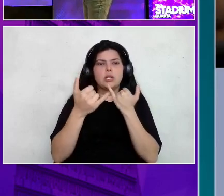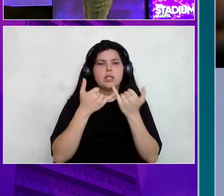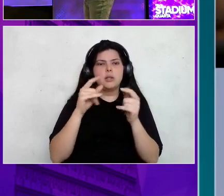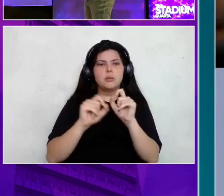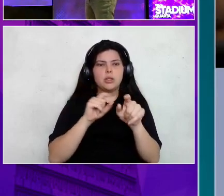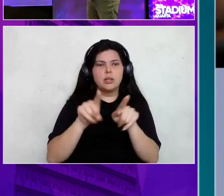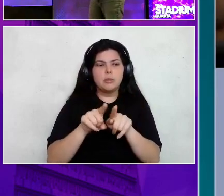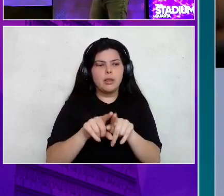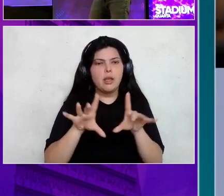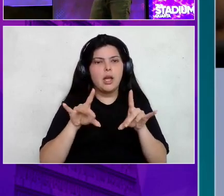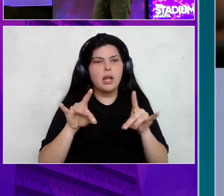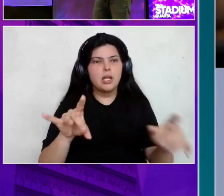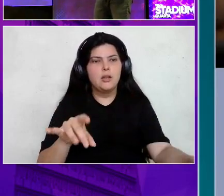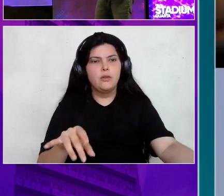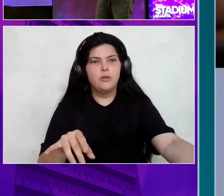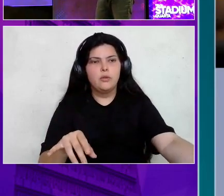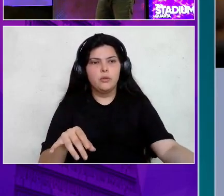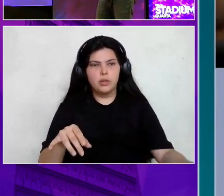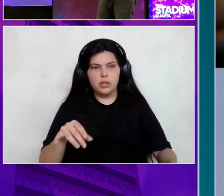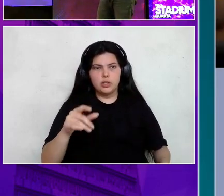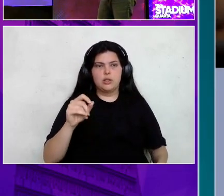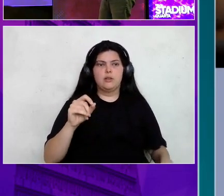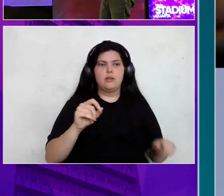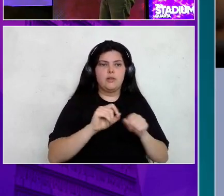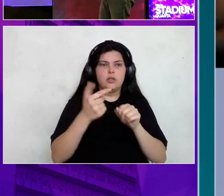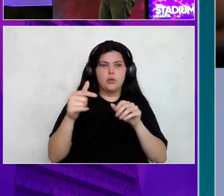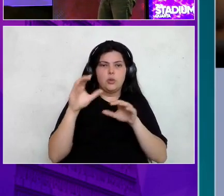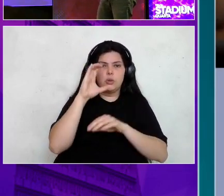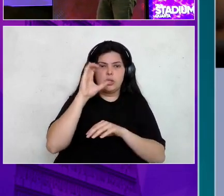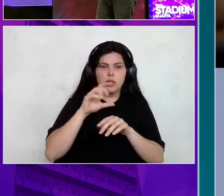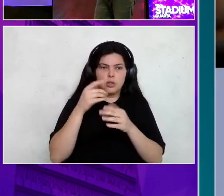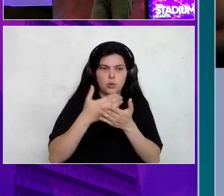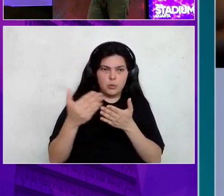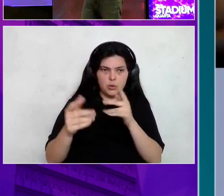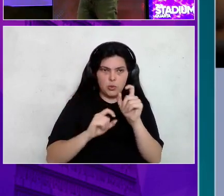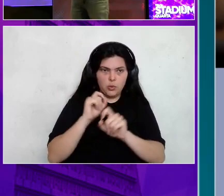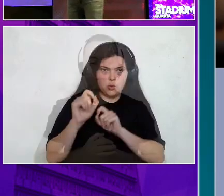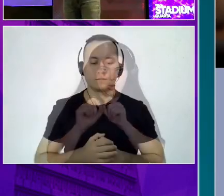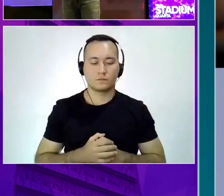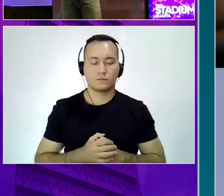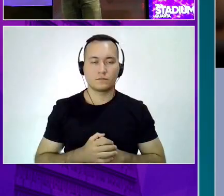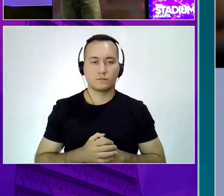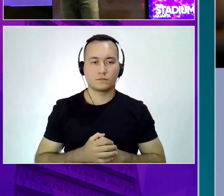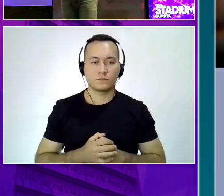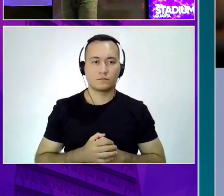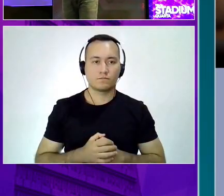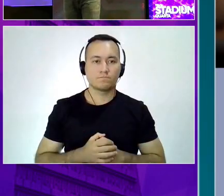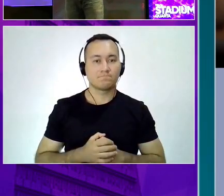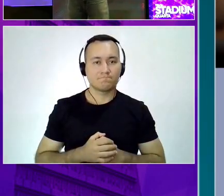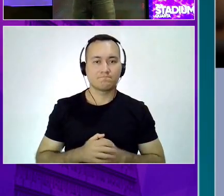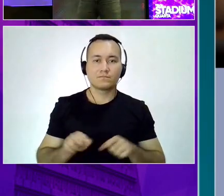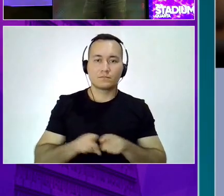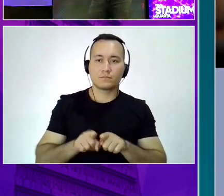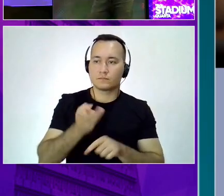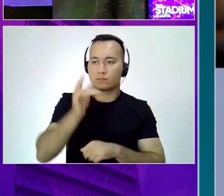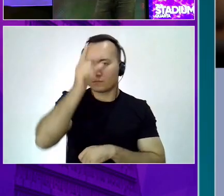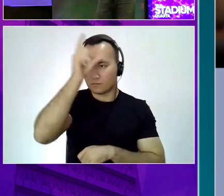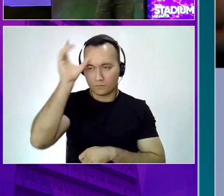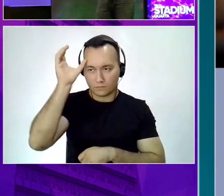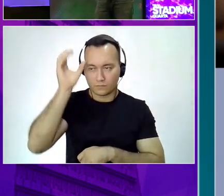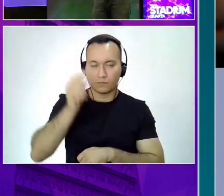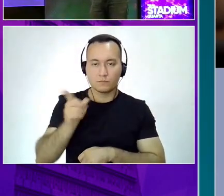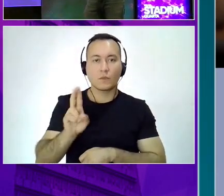que a gente processou. De um outro cliente. Que a gente migrou esse cliente de AWS e BigQuery. Ele usava as duas ferramentas. A gente migrou esse cliente para